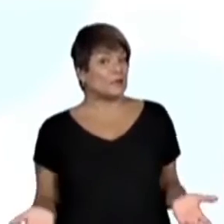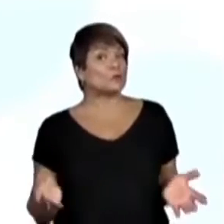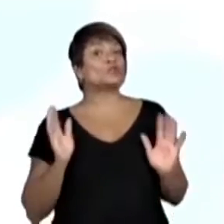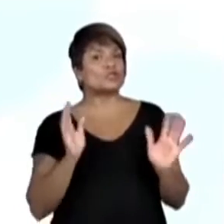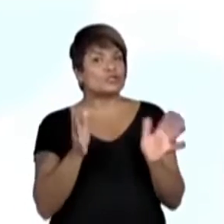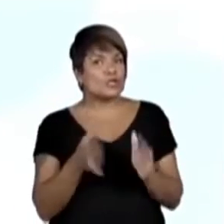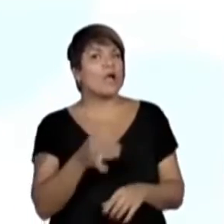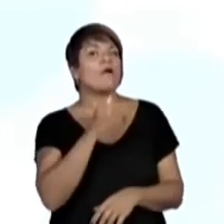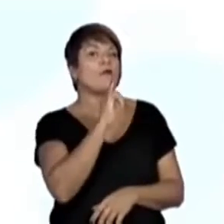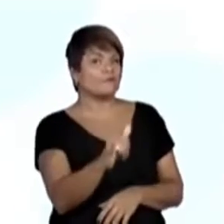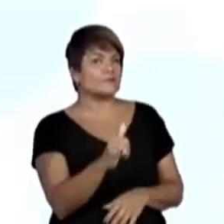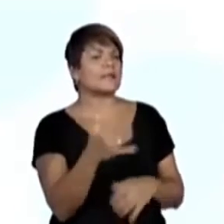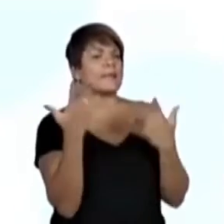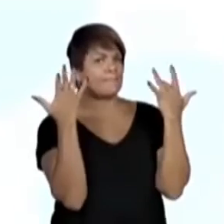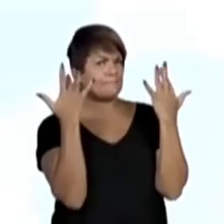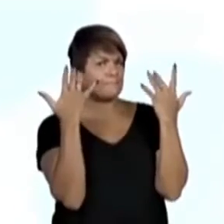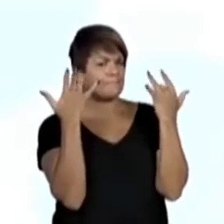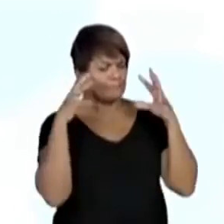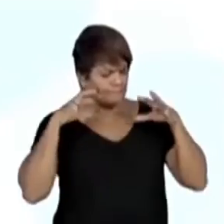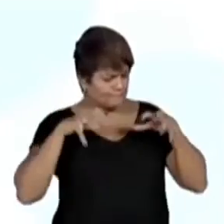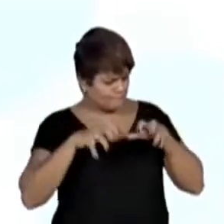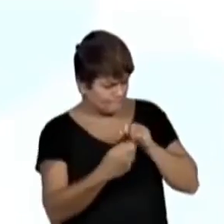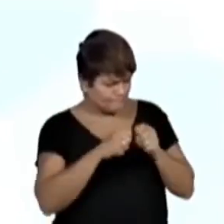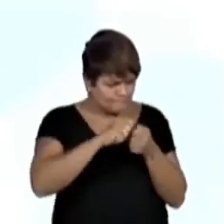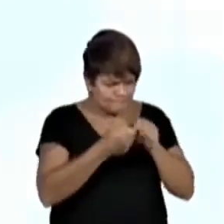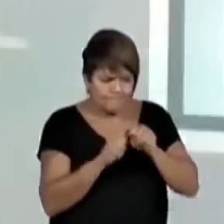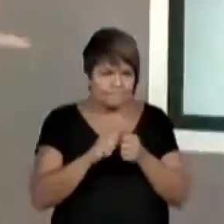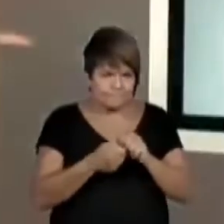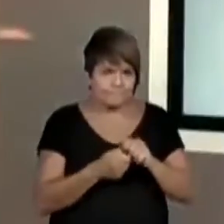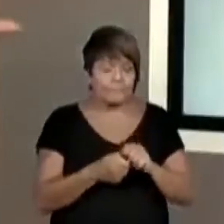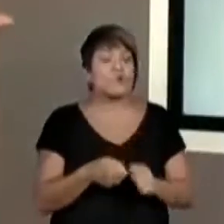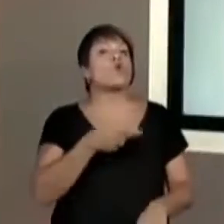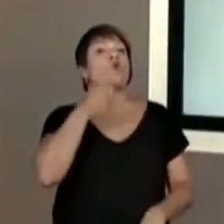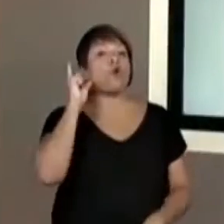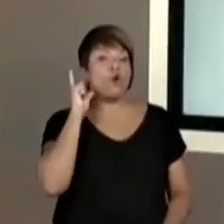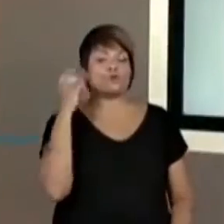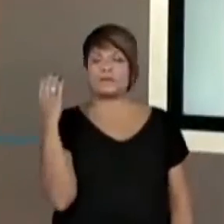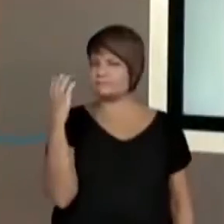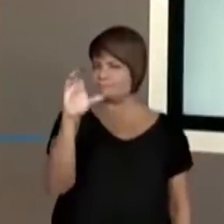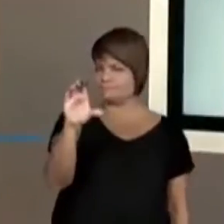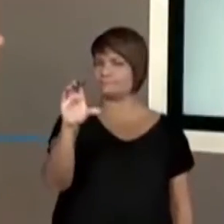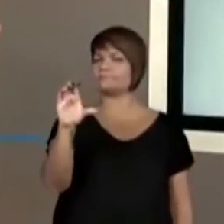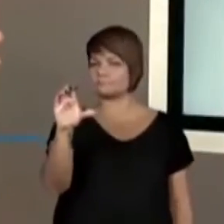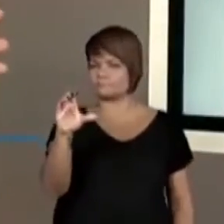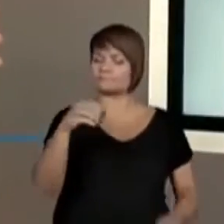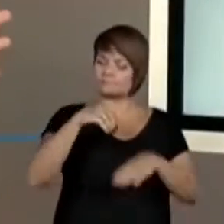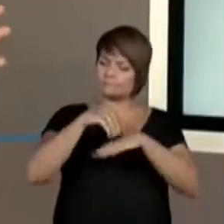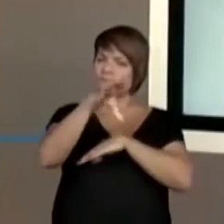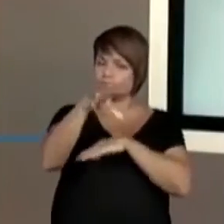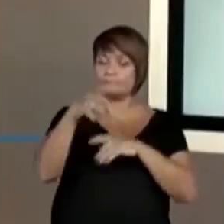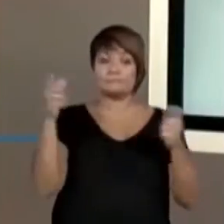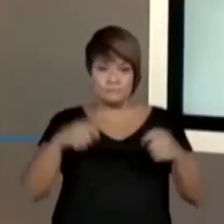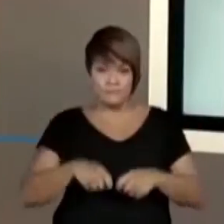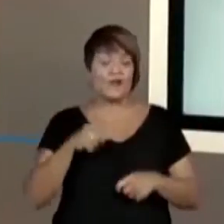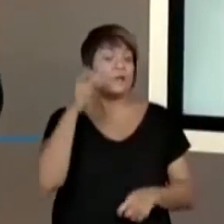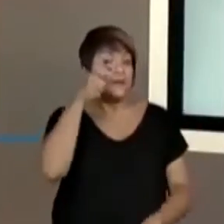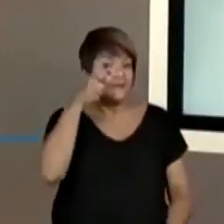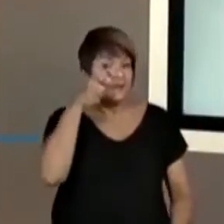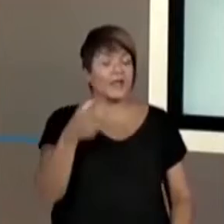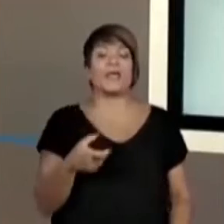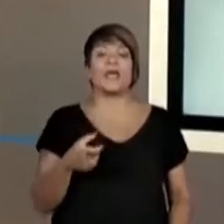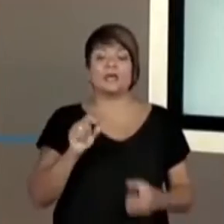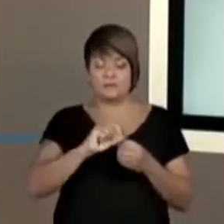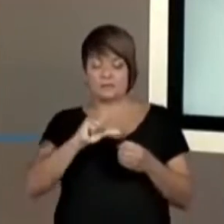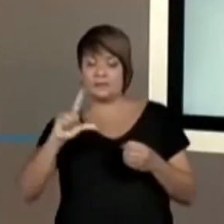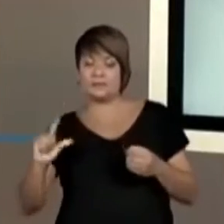já havia dito, é mão na massa. Então, ontem eu deixei um recadinho de um vídeo aí para quem pudesse assistir, né? Que é o vídeo